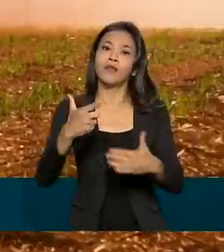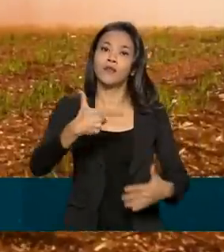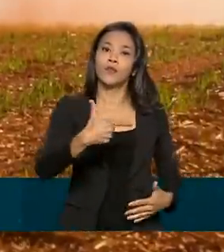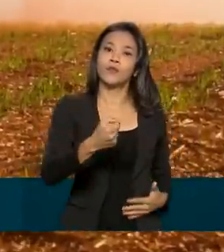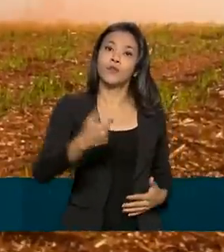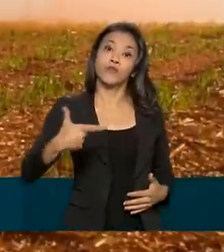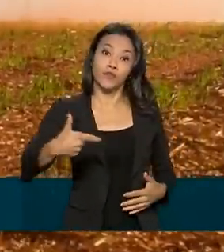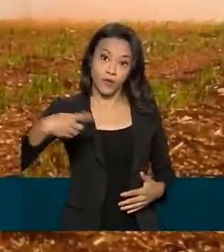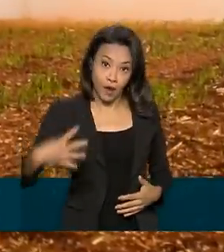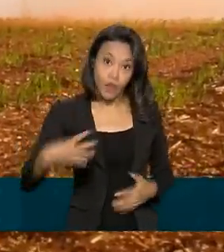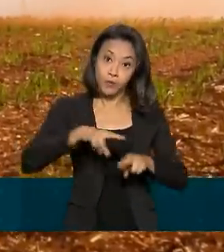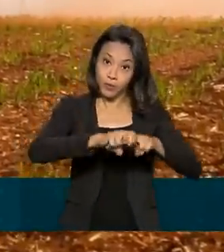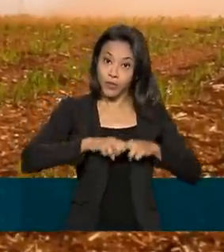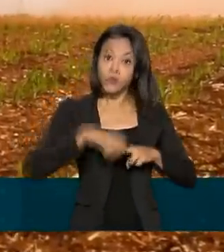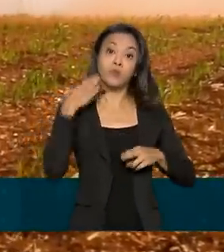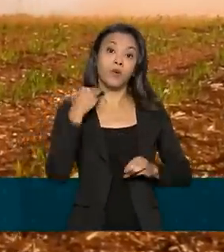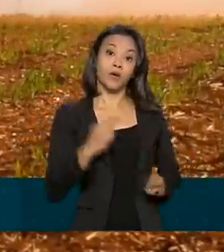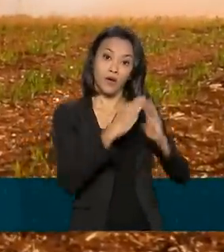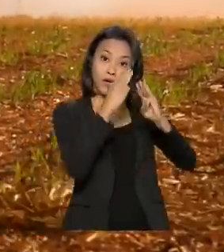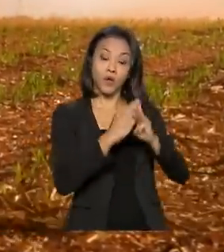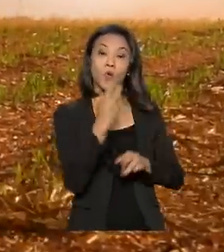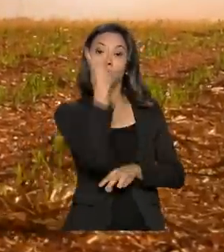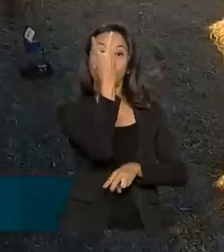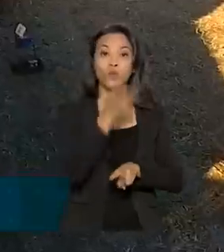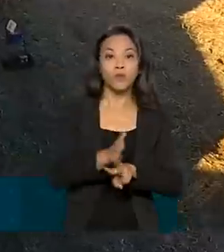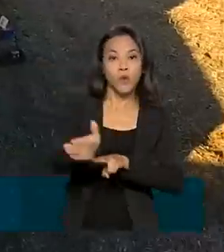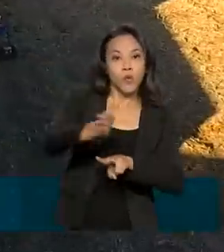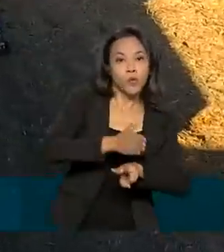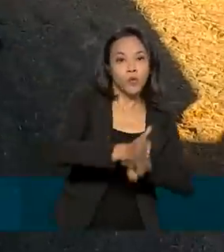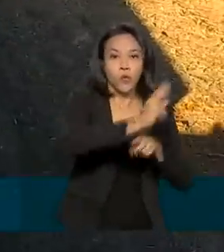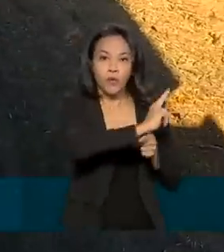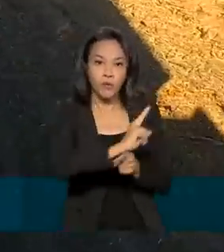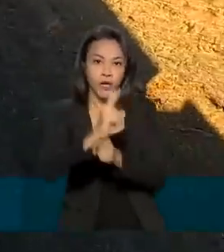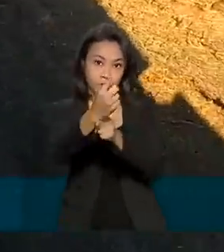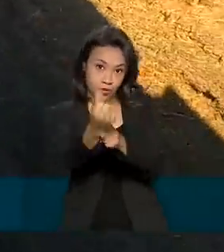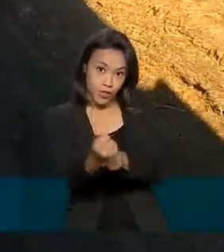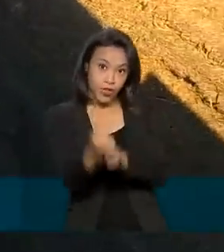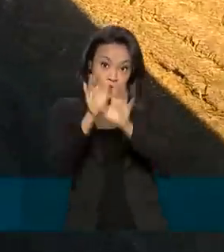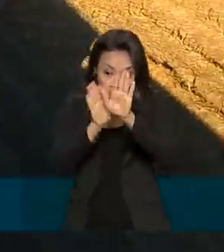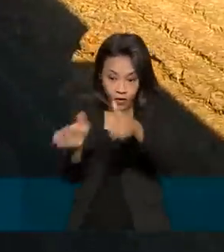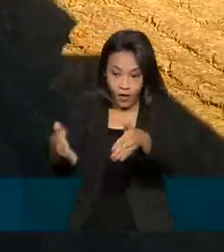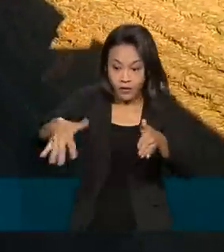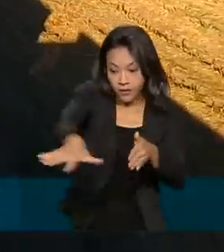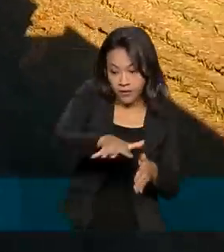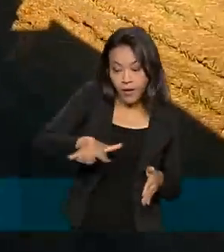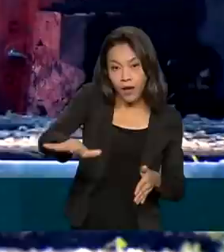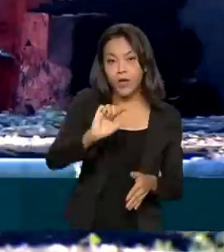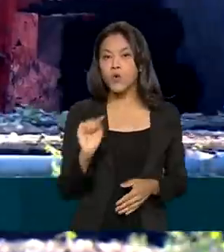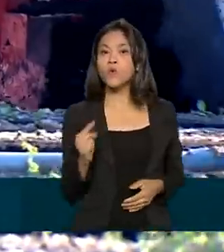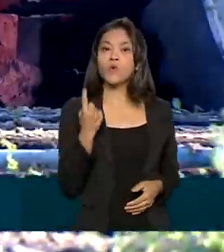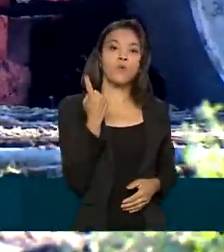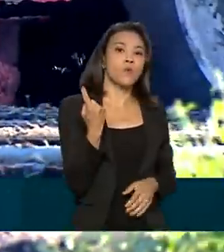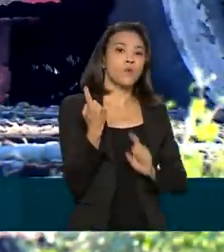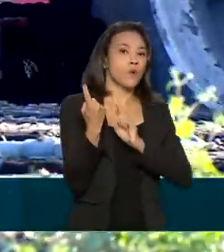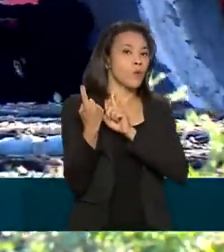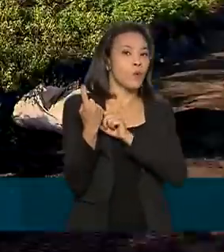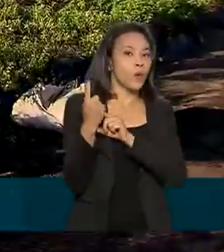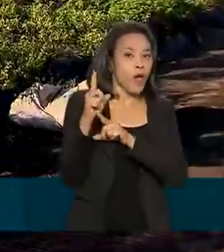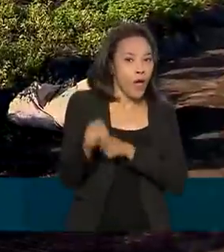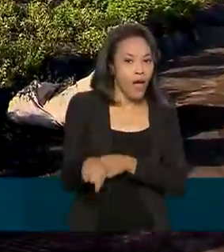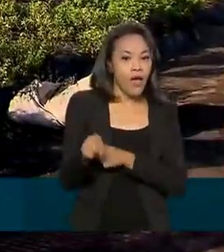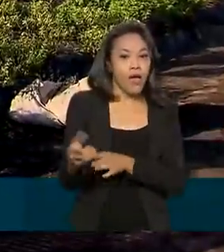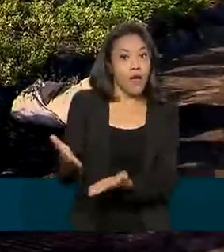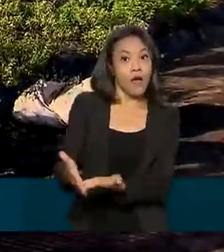Para isso, o banco lançou duas linhas de crédito específicas para o agro. Uma delas será de custeio